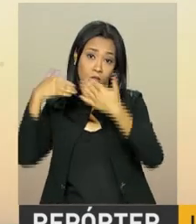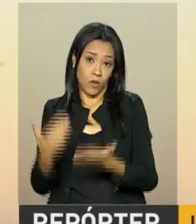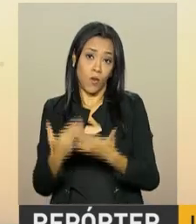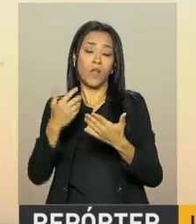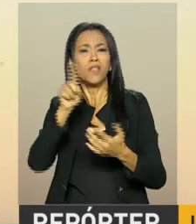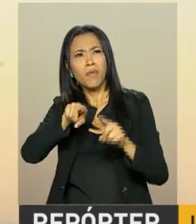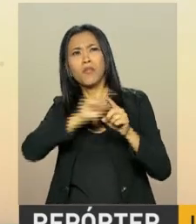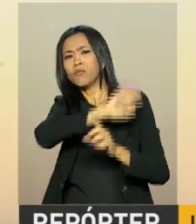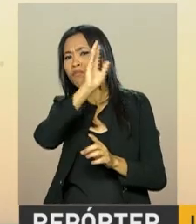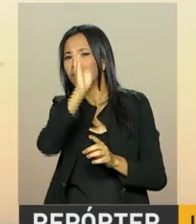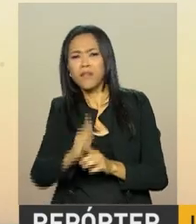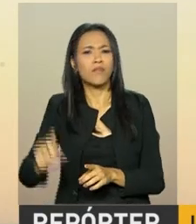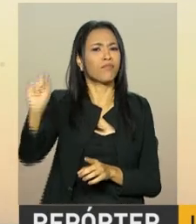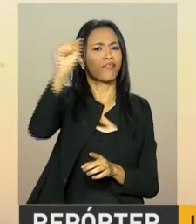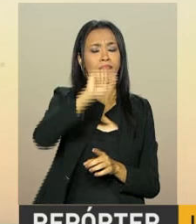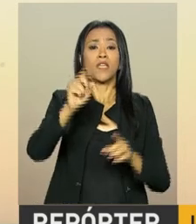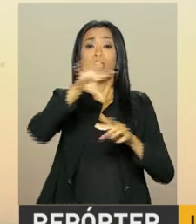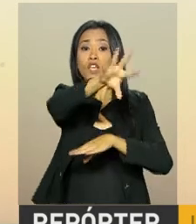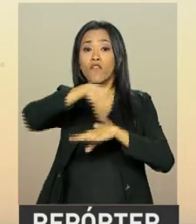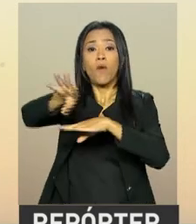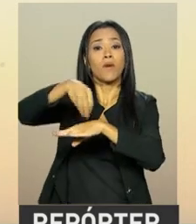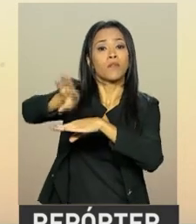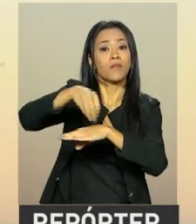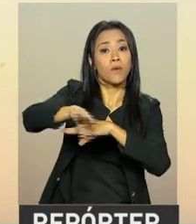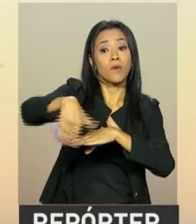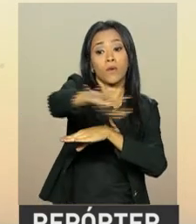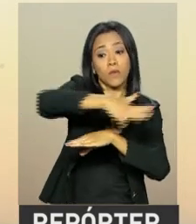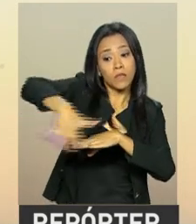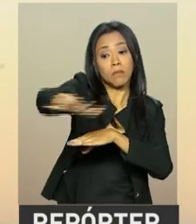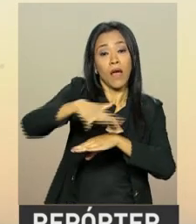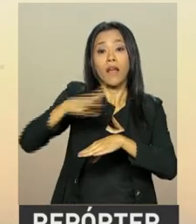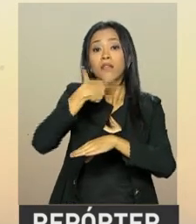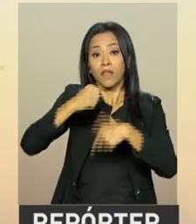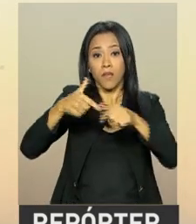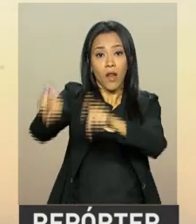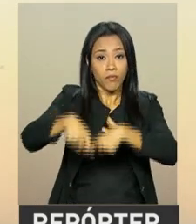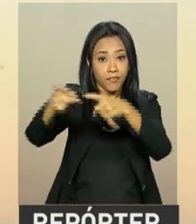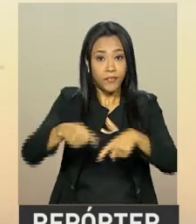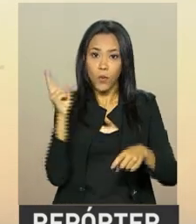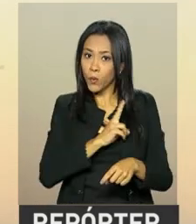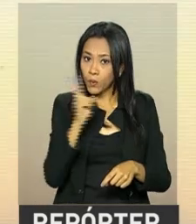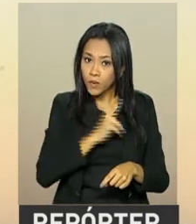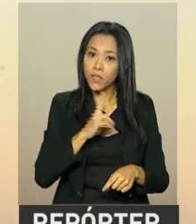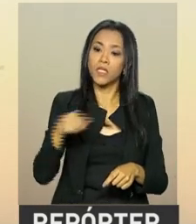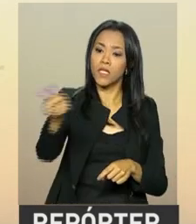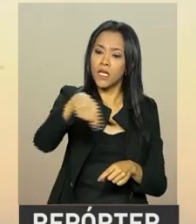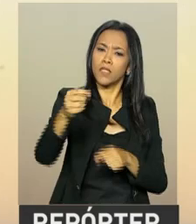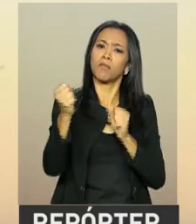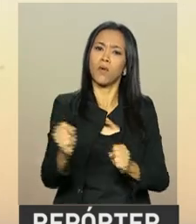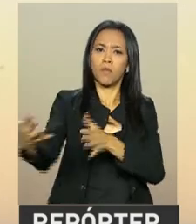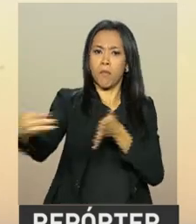disponibilizando as informações para as organizações dos agricultores familiares, de modo que em tempo hábil possam participar